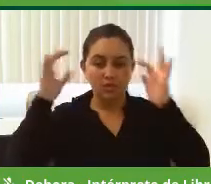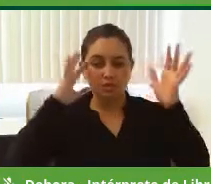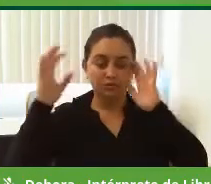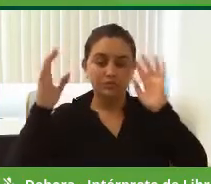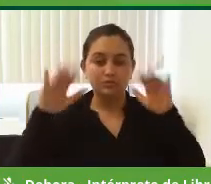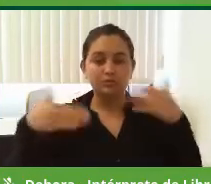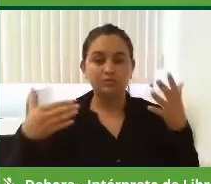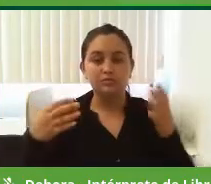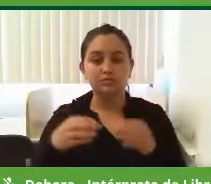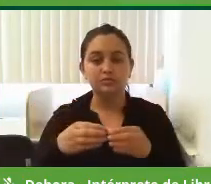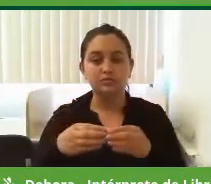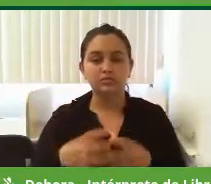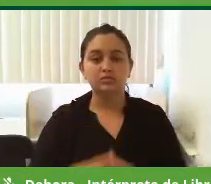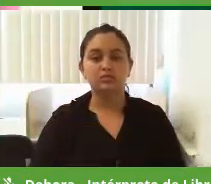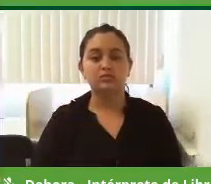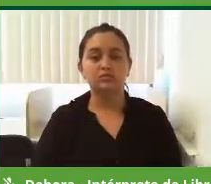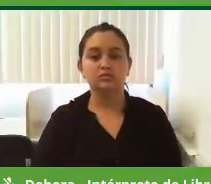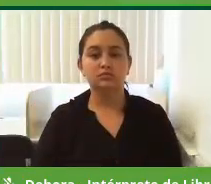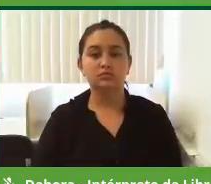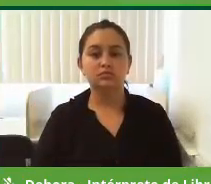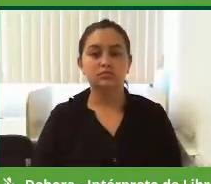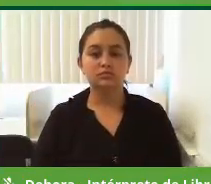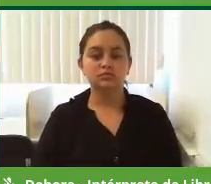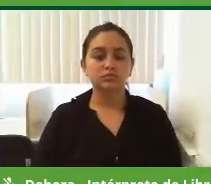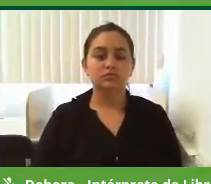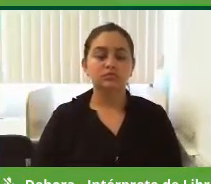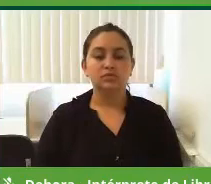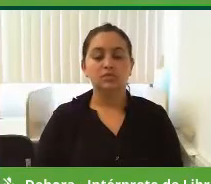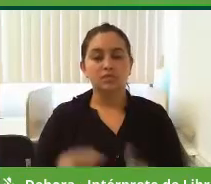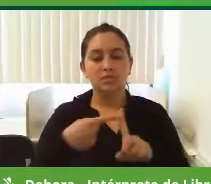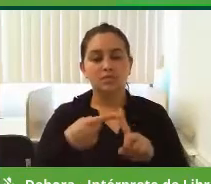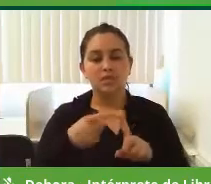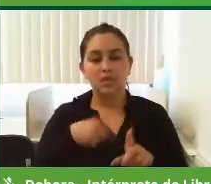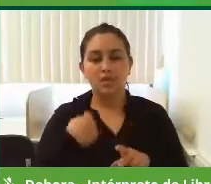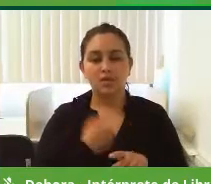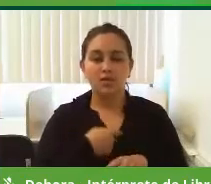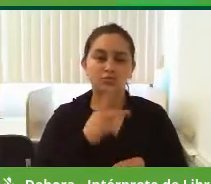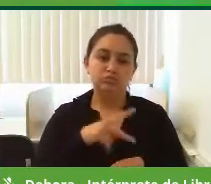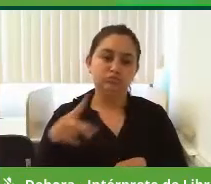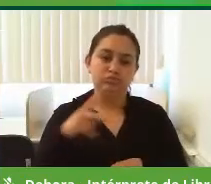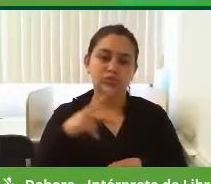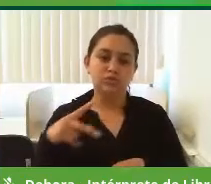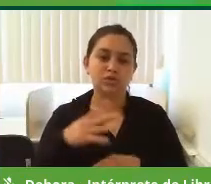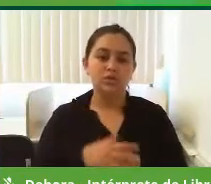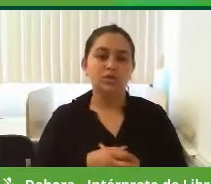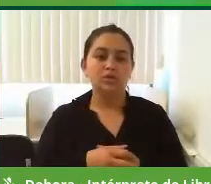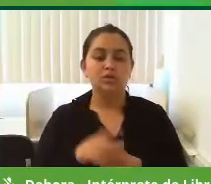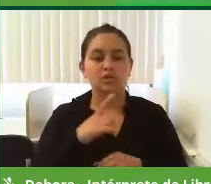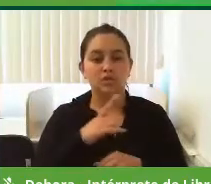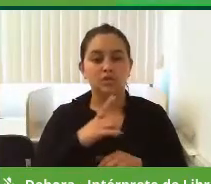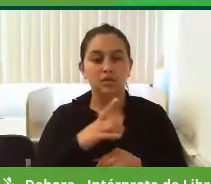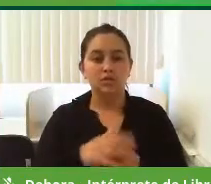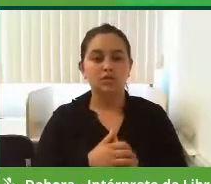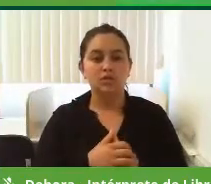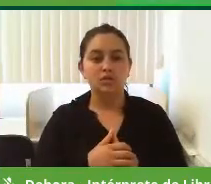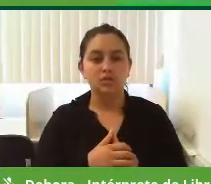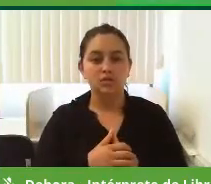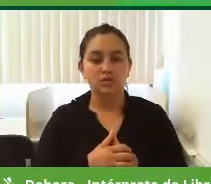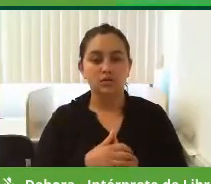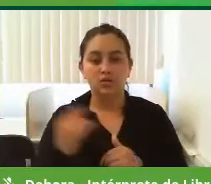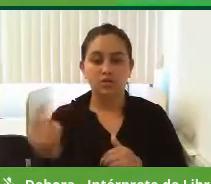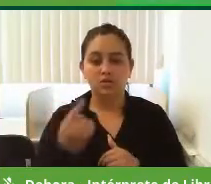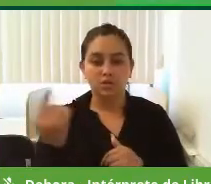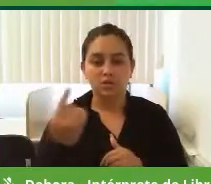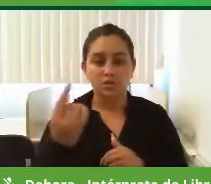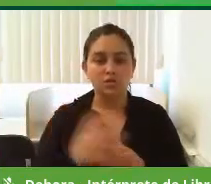ser essa equipe? O primeiro é que nós, professor, nós temos o partido sozinho, não